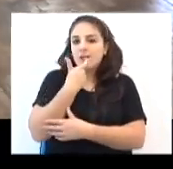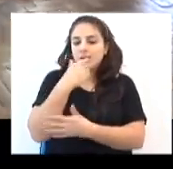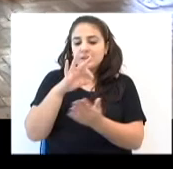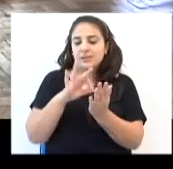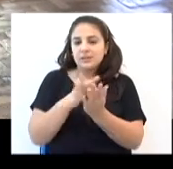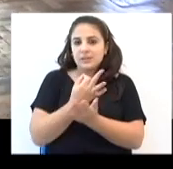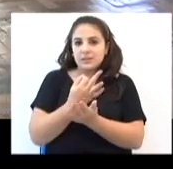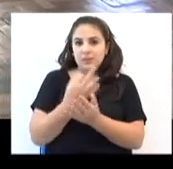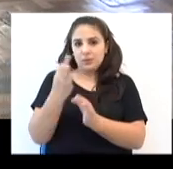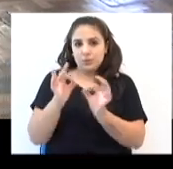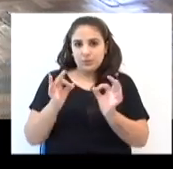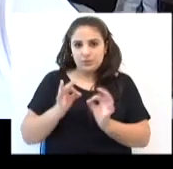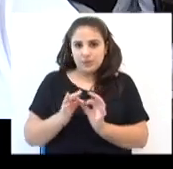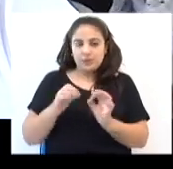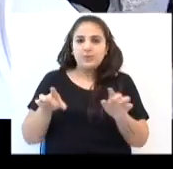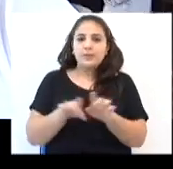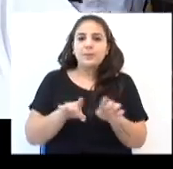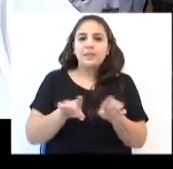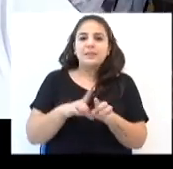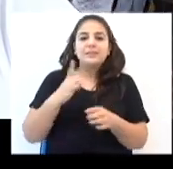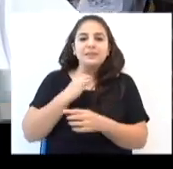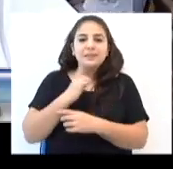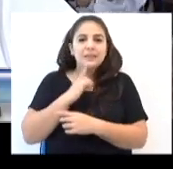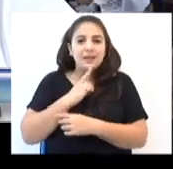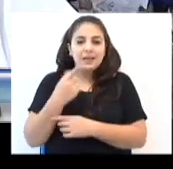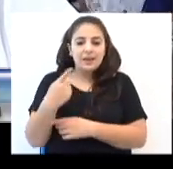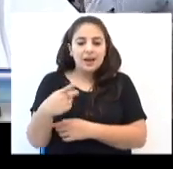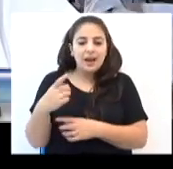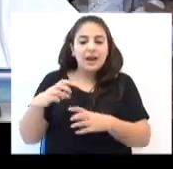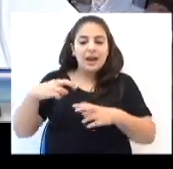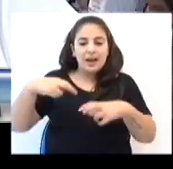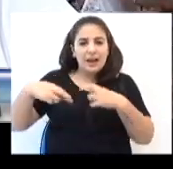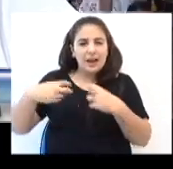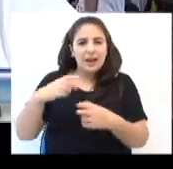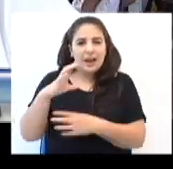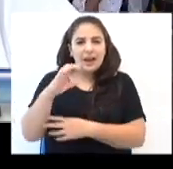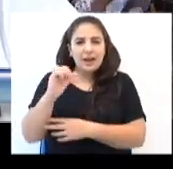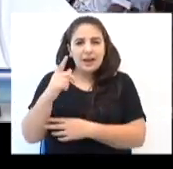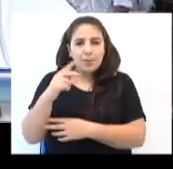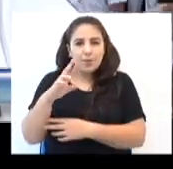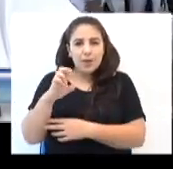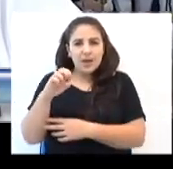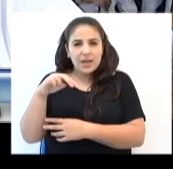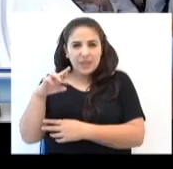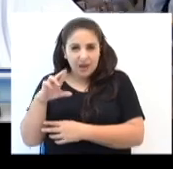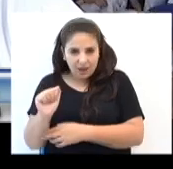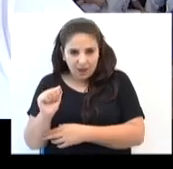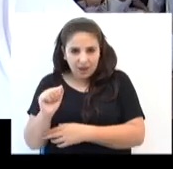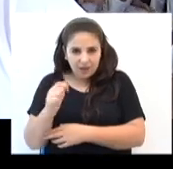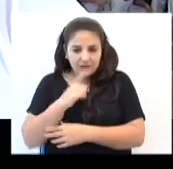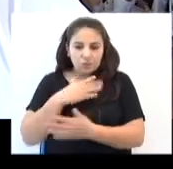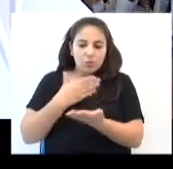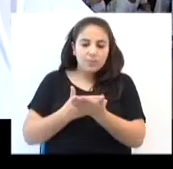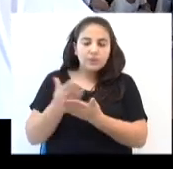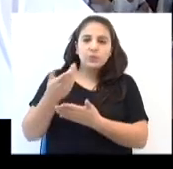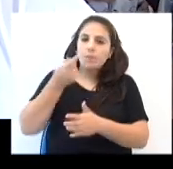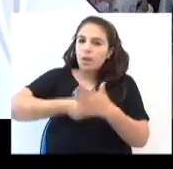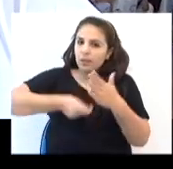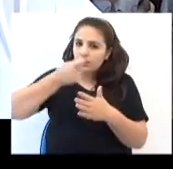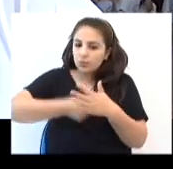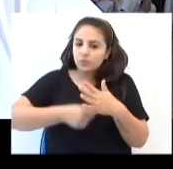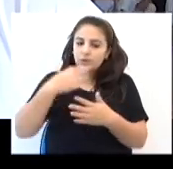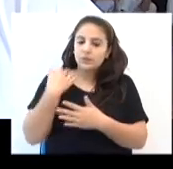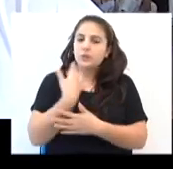inscritas no projeto. Eles veem a Capoeira, no começo, como uma luta, mas a gente aqui